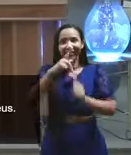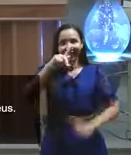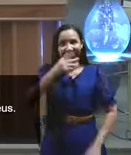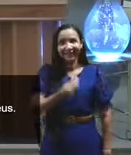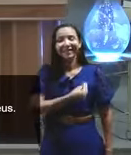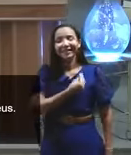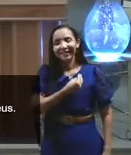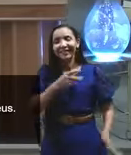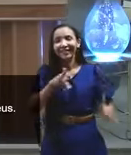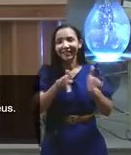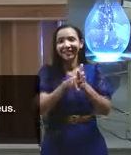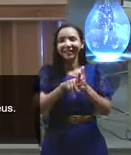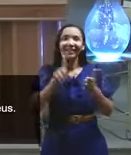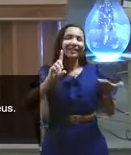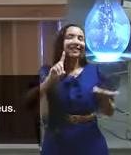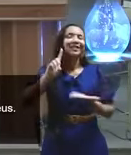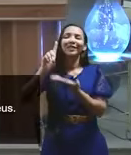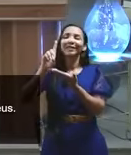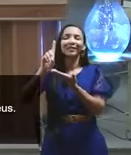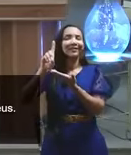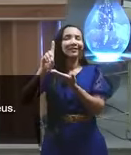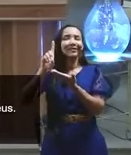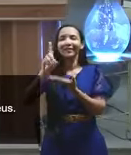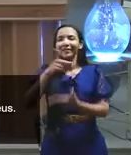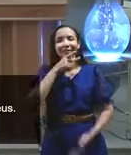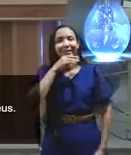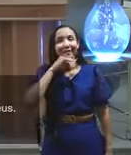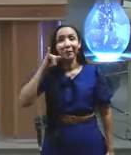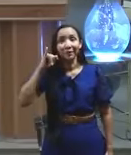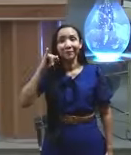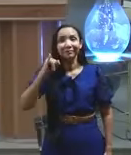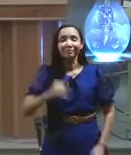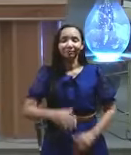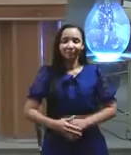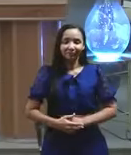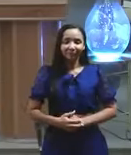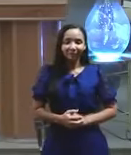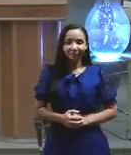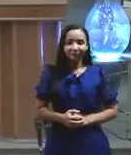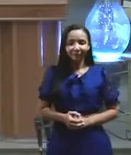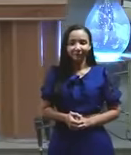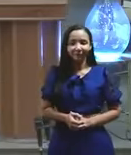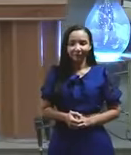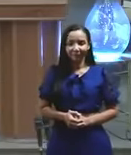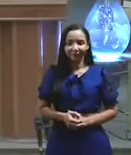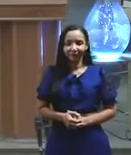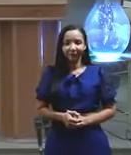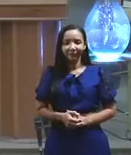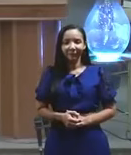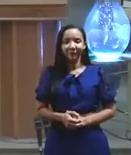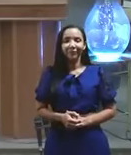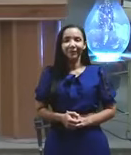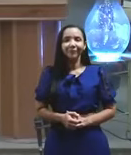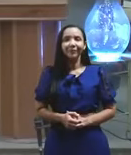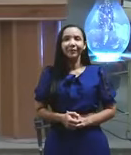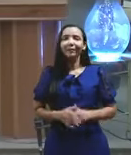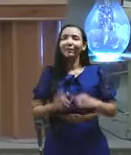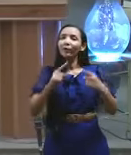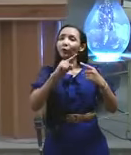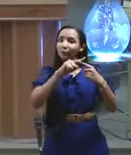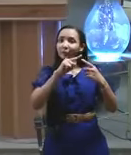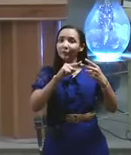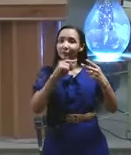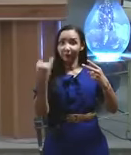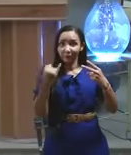a tua vida é do pai coloca lá Jorge os apontamentos só duas coisinhas para vocês entenderem lá o